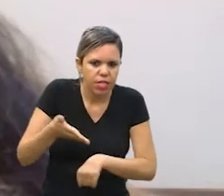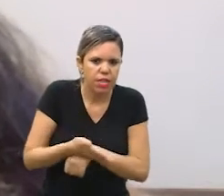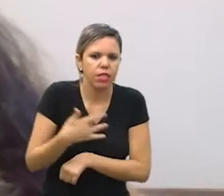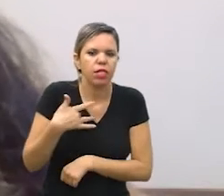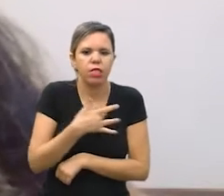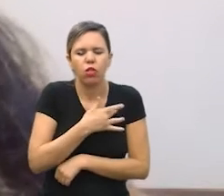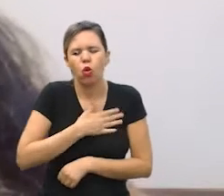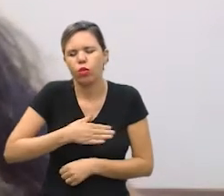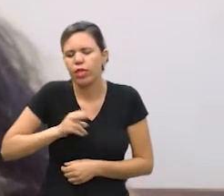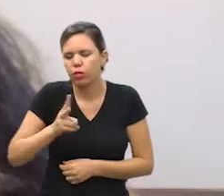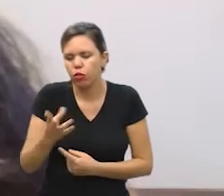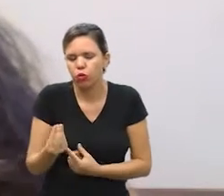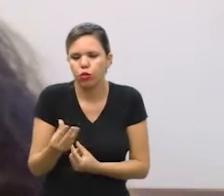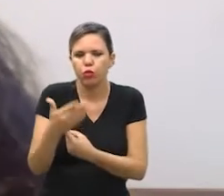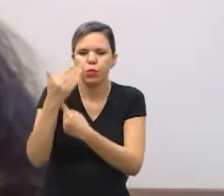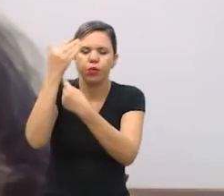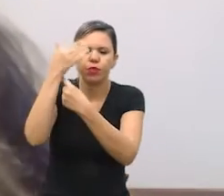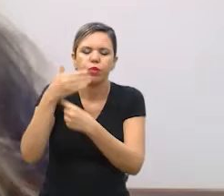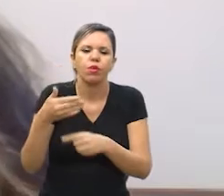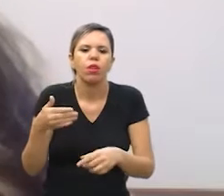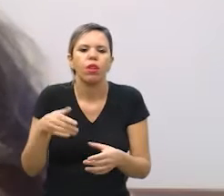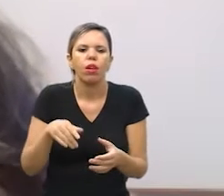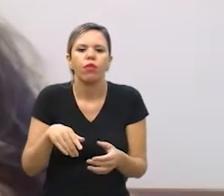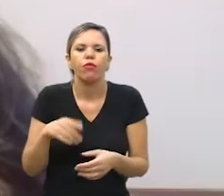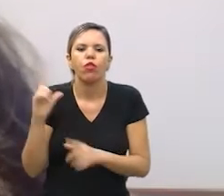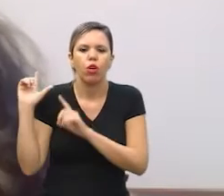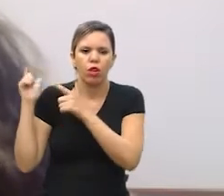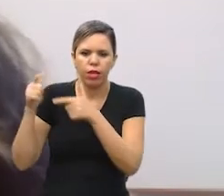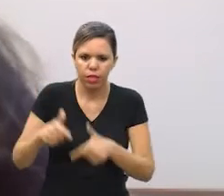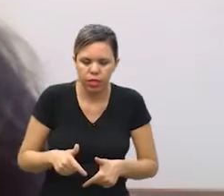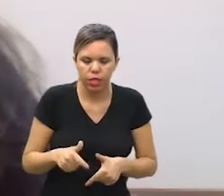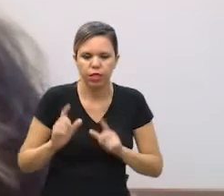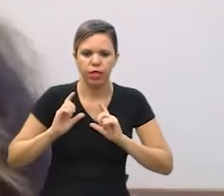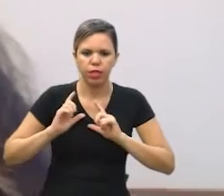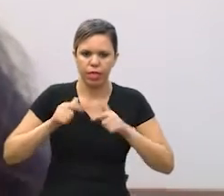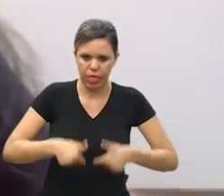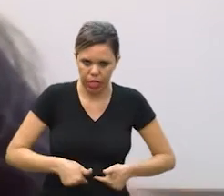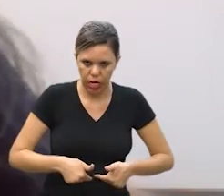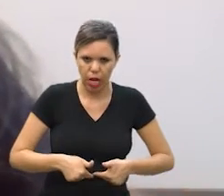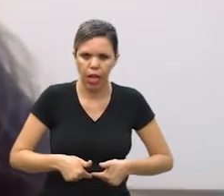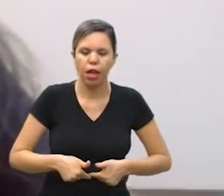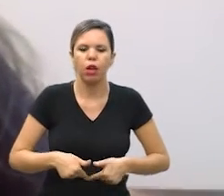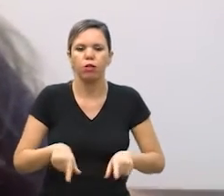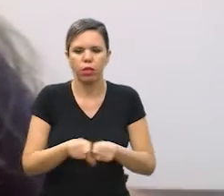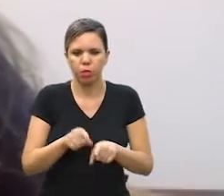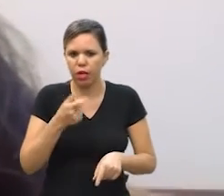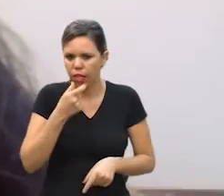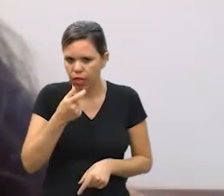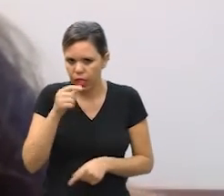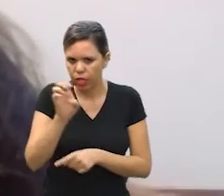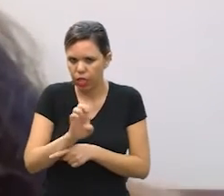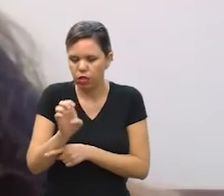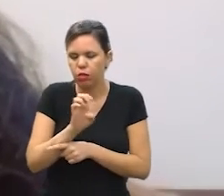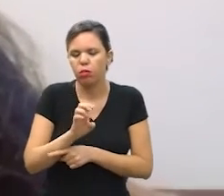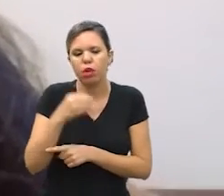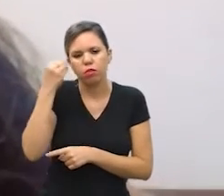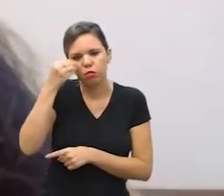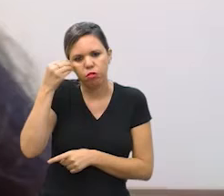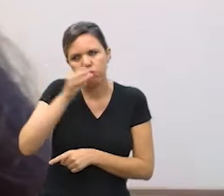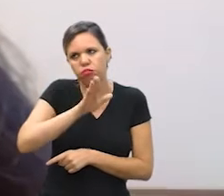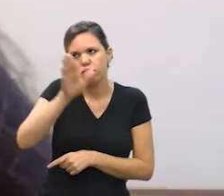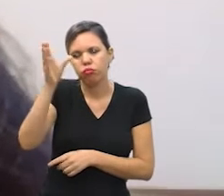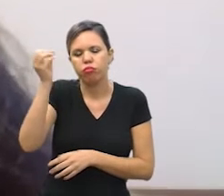tecnologia fui buscar em Israel e na Inglaterra inspiração conhecimento pra realmente